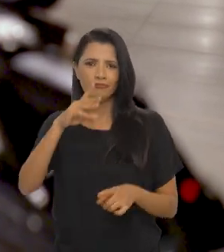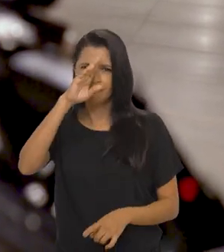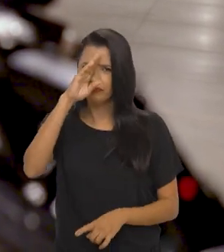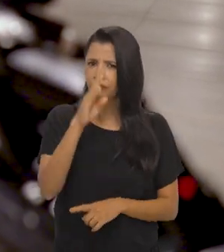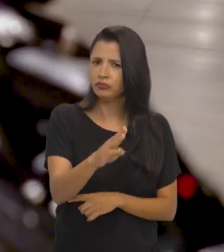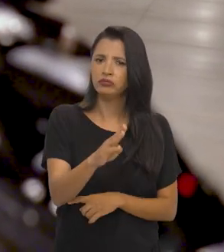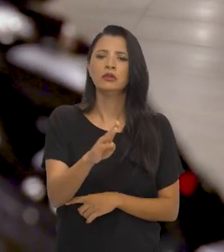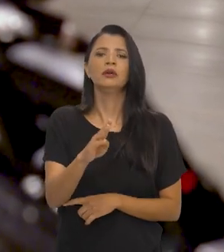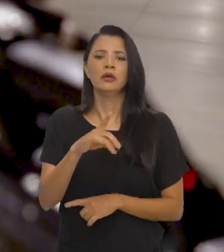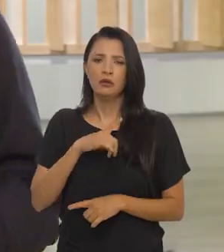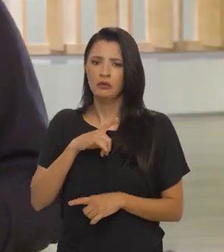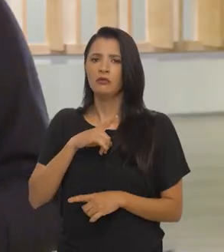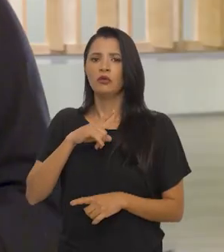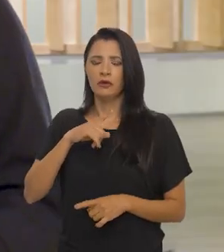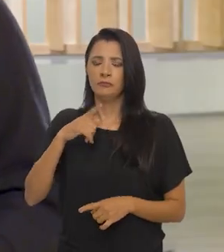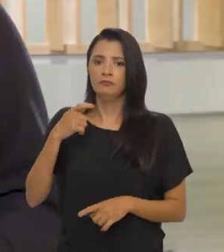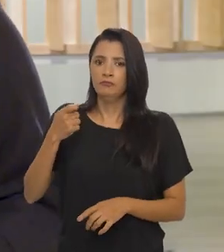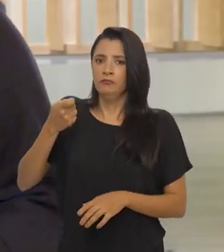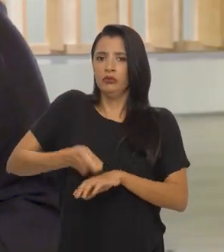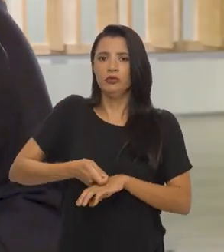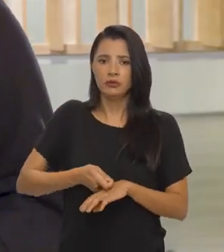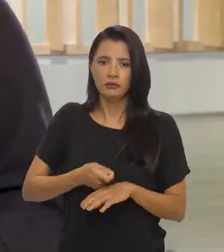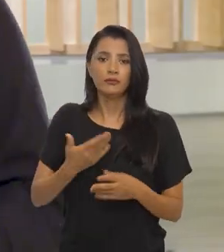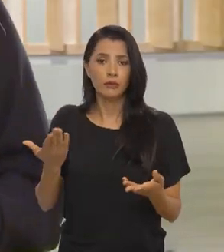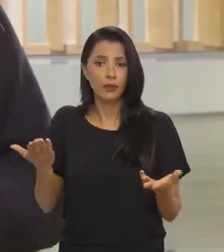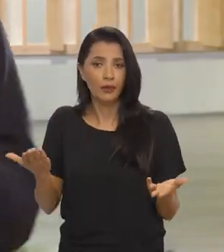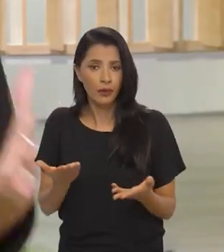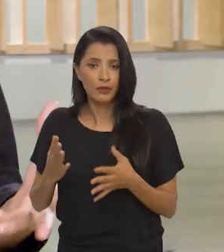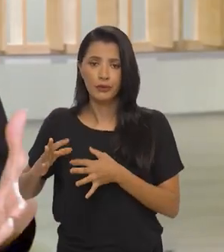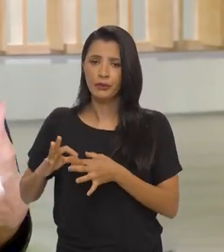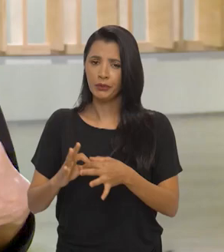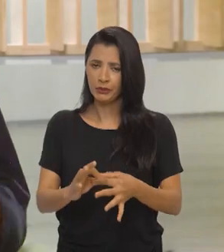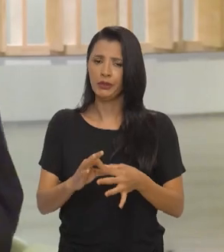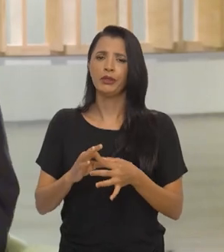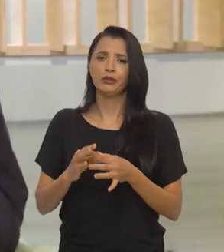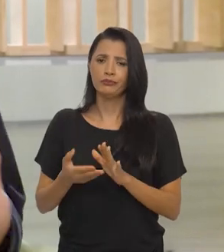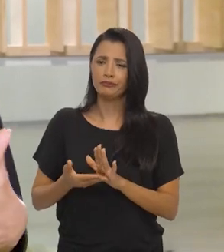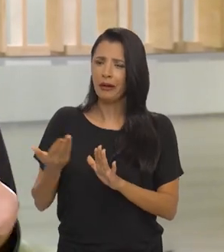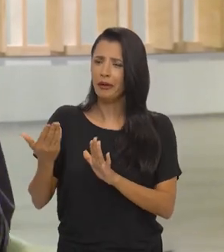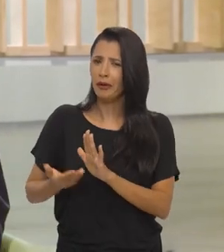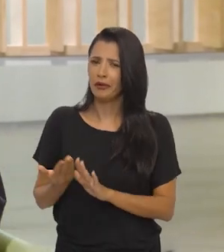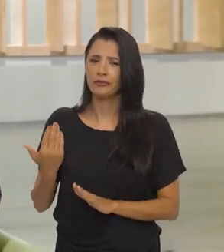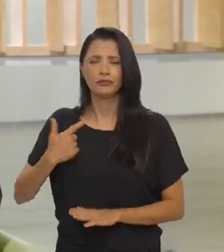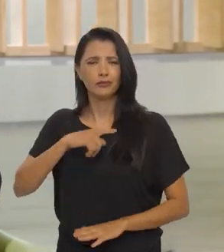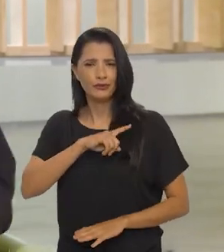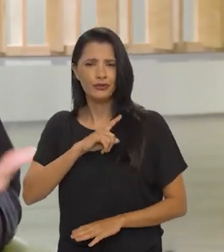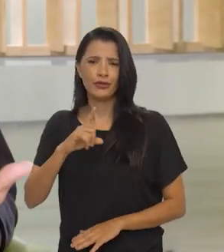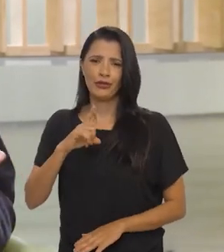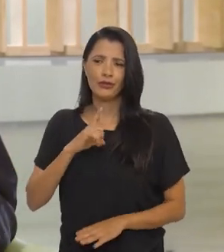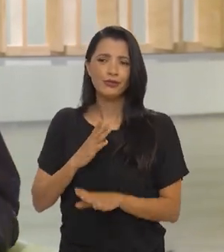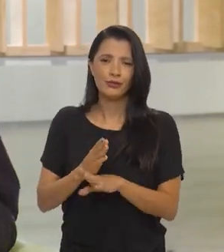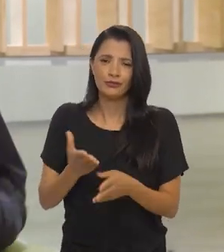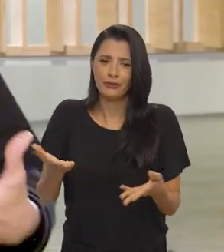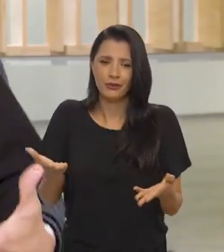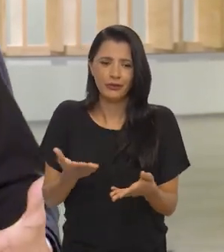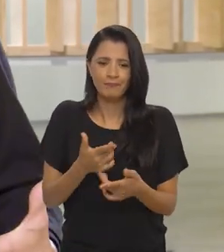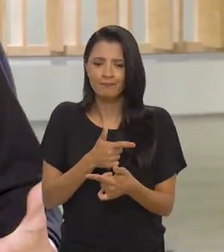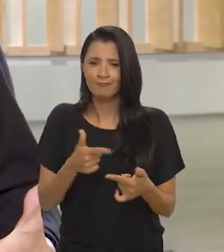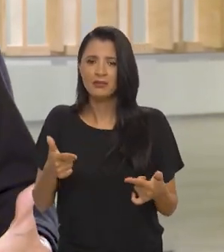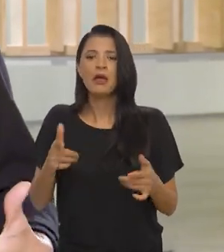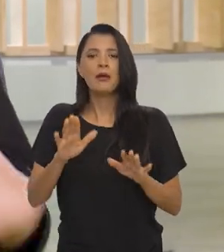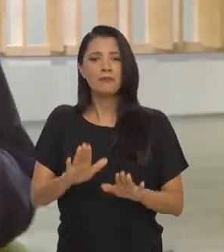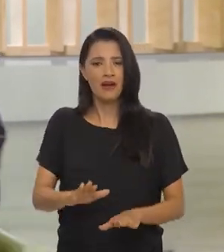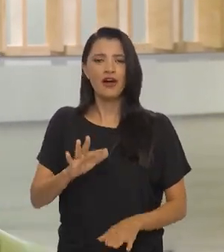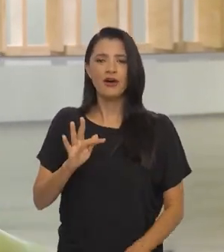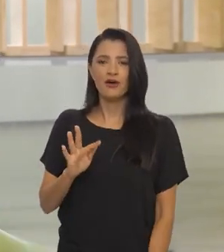severo demais, direto demais, um ataque muito radical. Então, é esse cenário de devastação que a gente encontra.